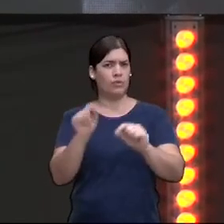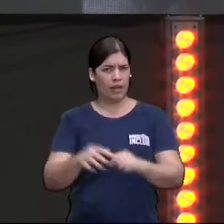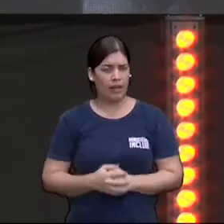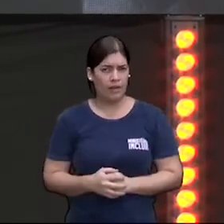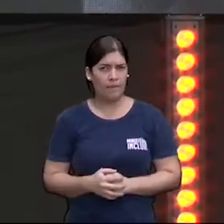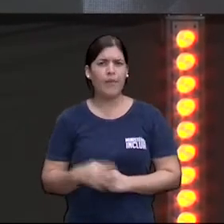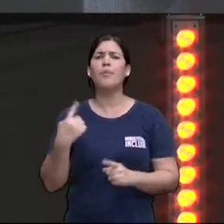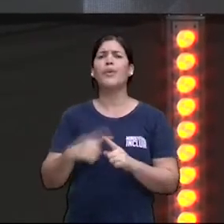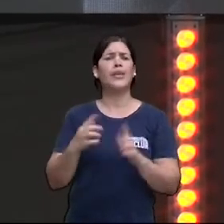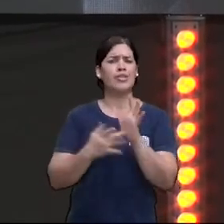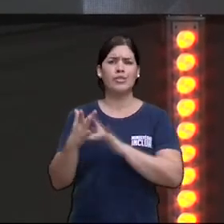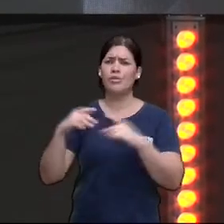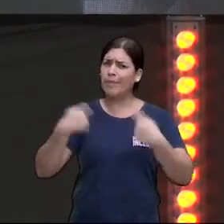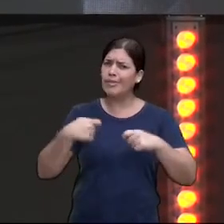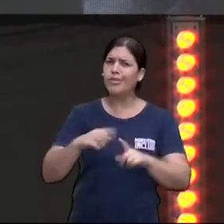Por que ele teve que morrer?